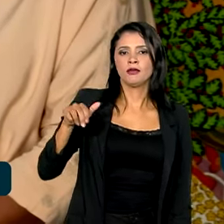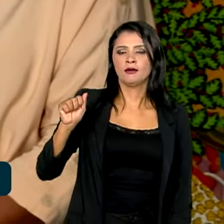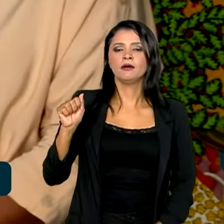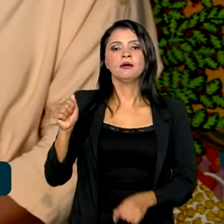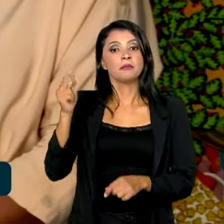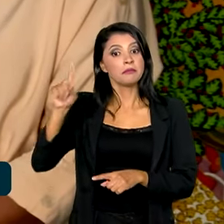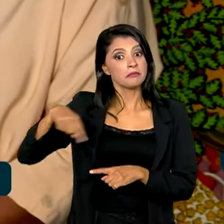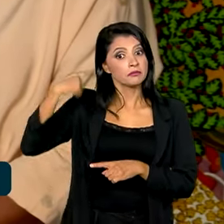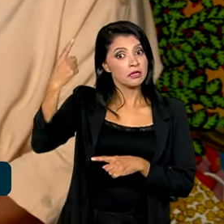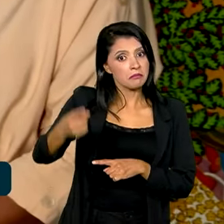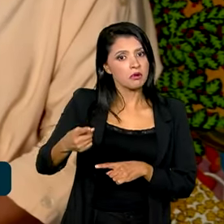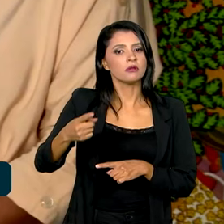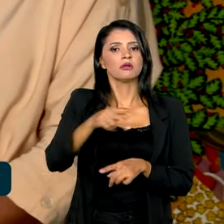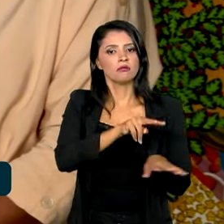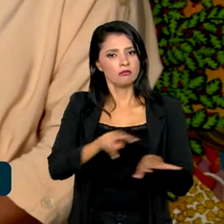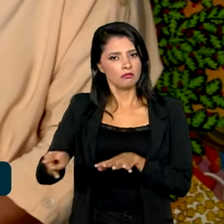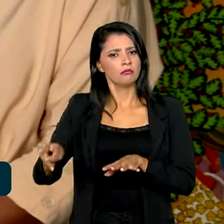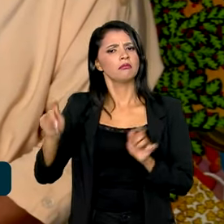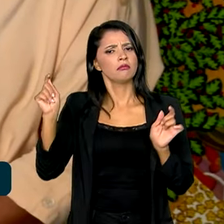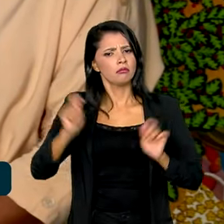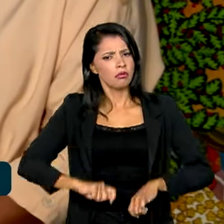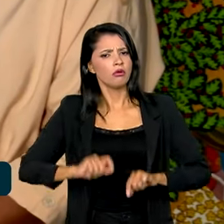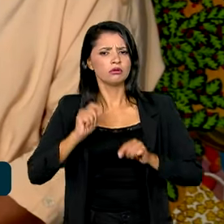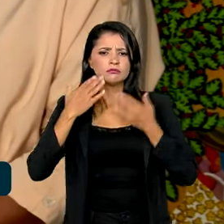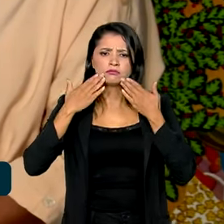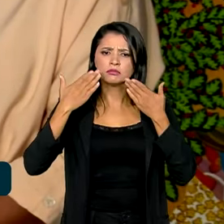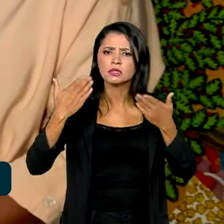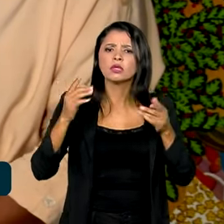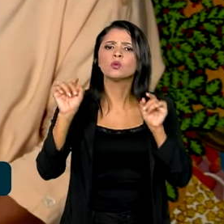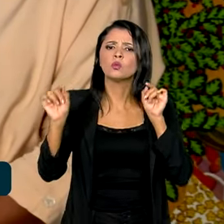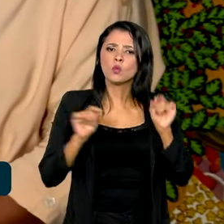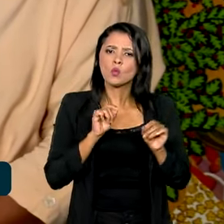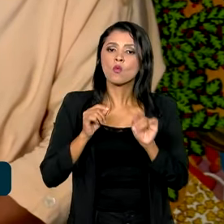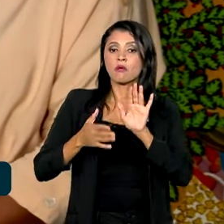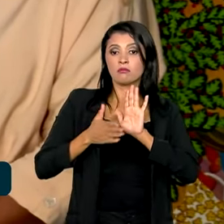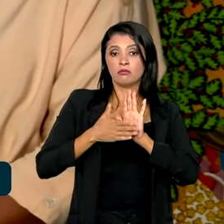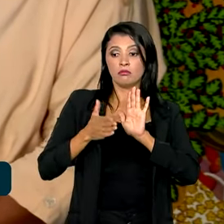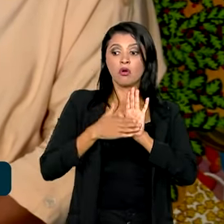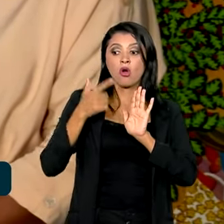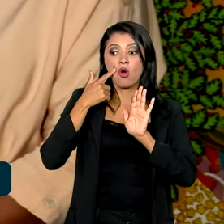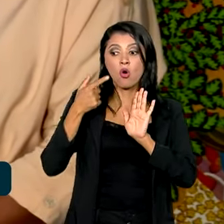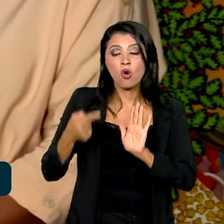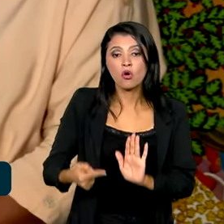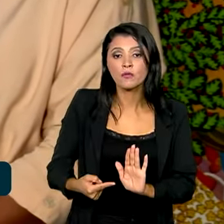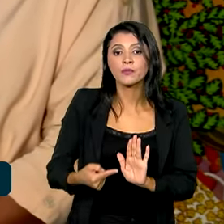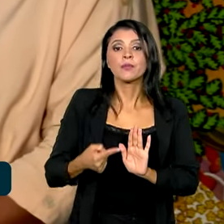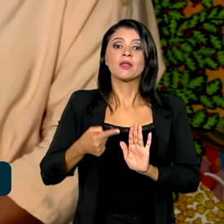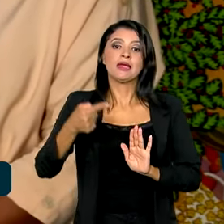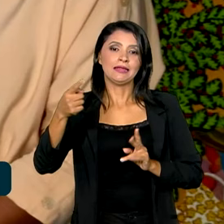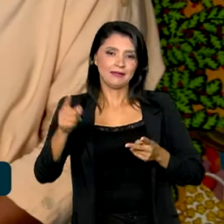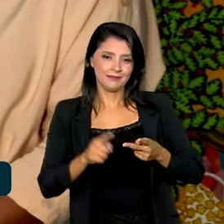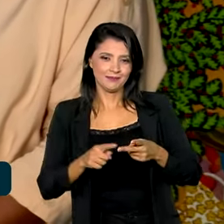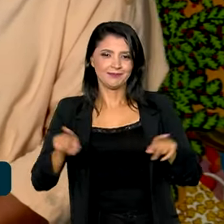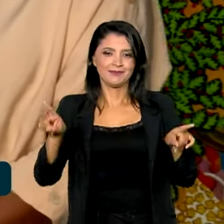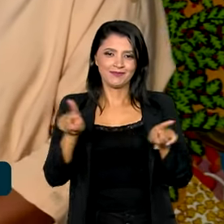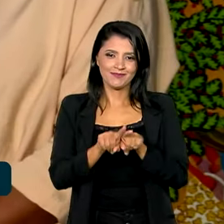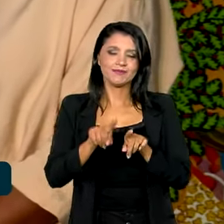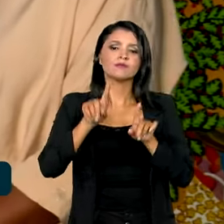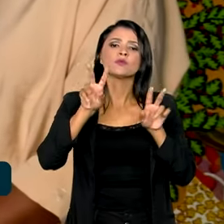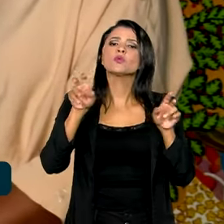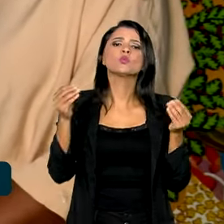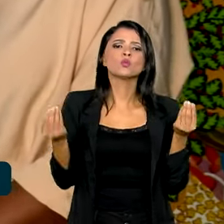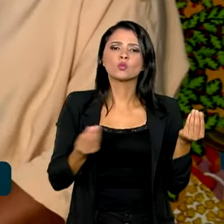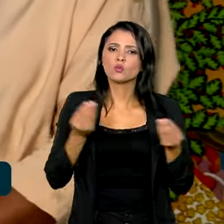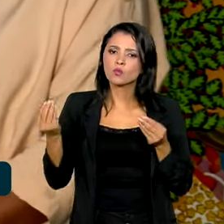possa, na próxima semana, efetivamente apresentar uma proposta. E, segundo, em relação ao